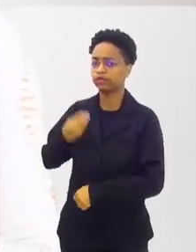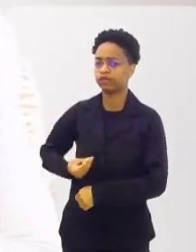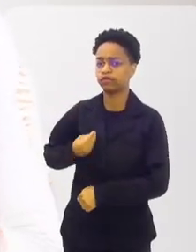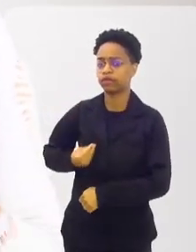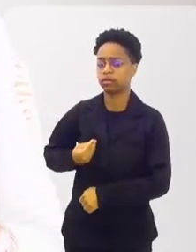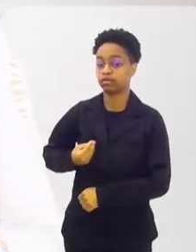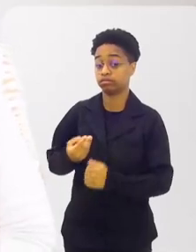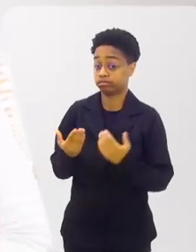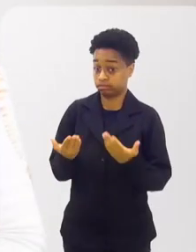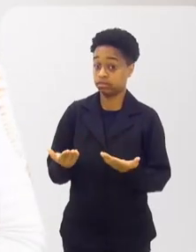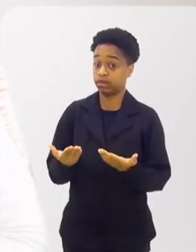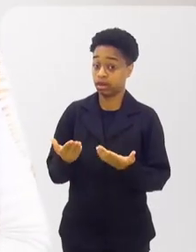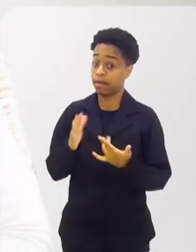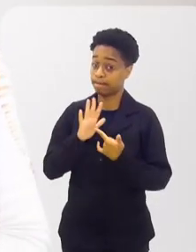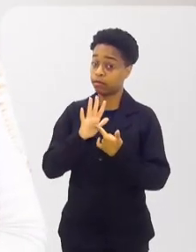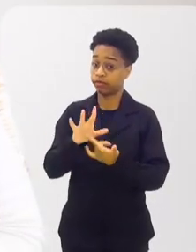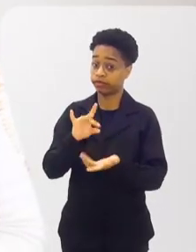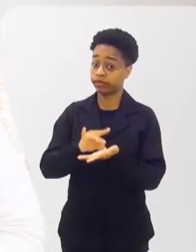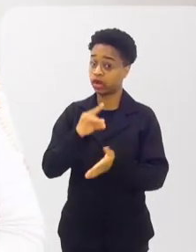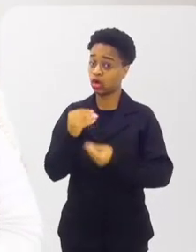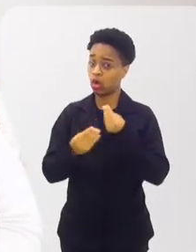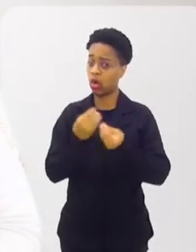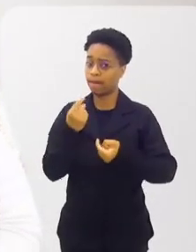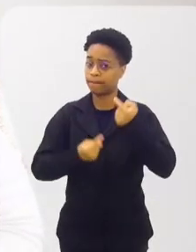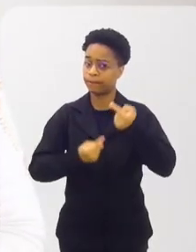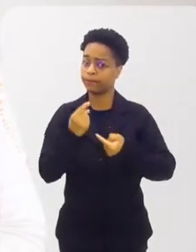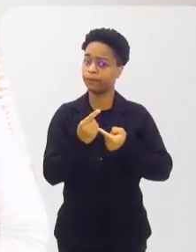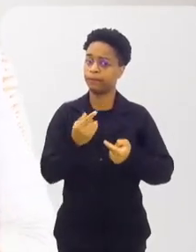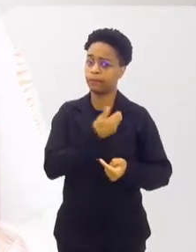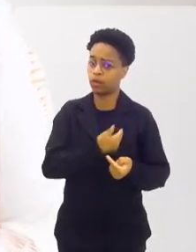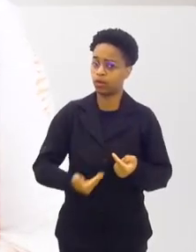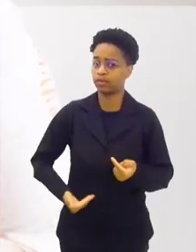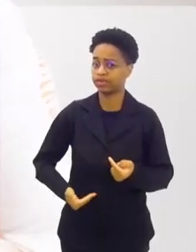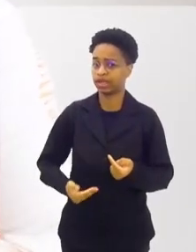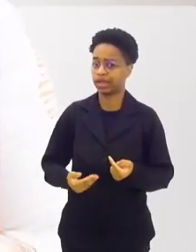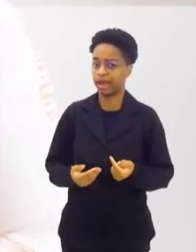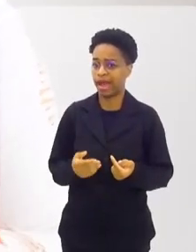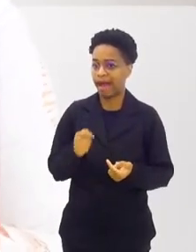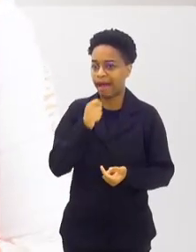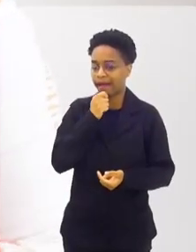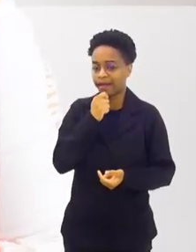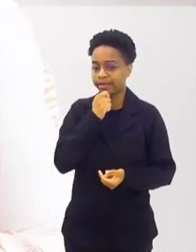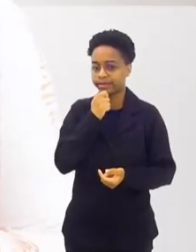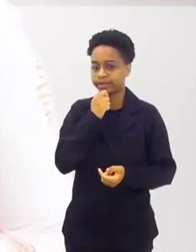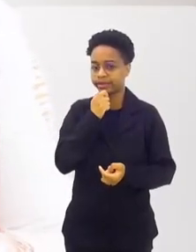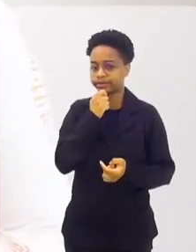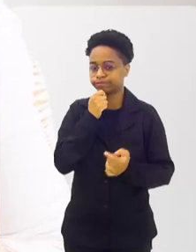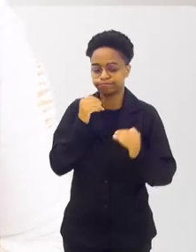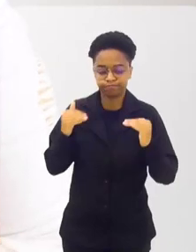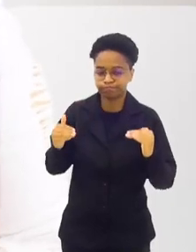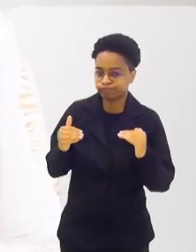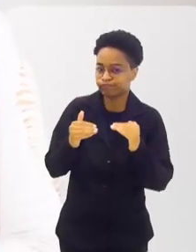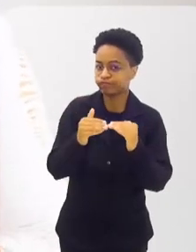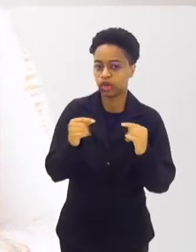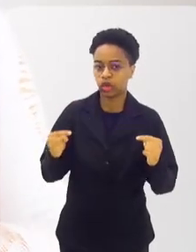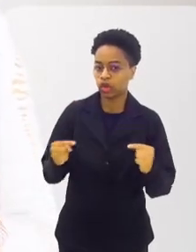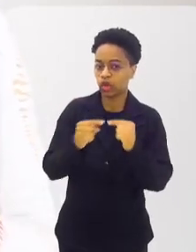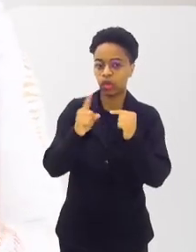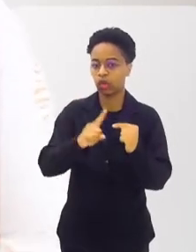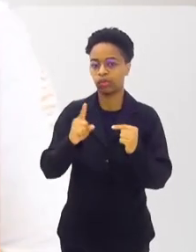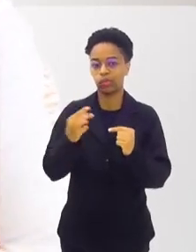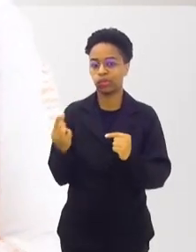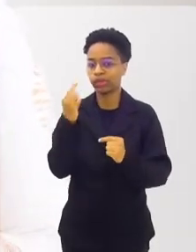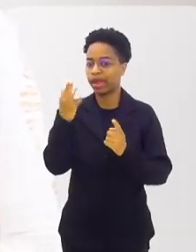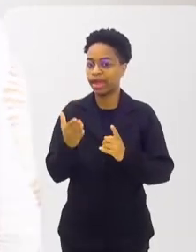viviam. Então, isso demonstra que a política pública, ela ainda não está a contento de receber